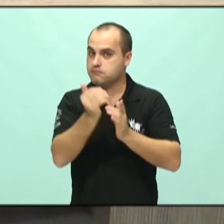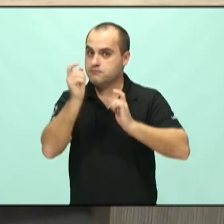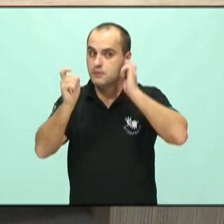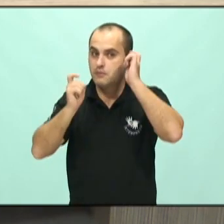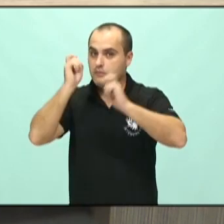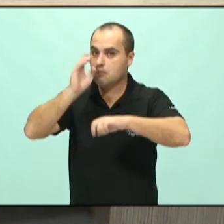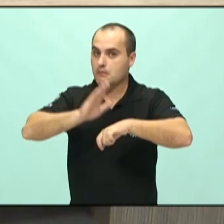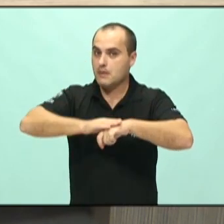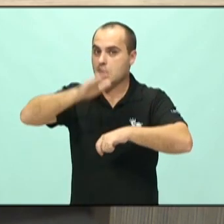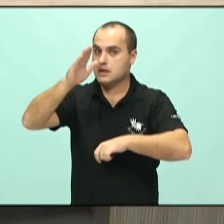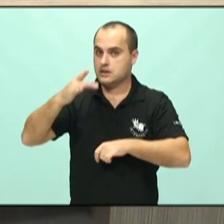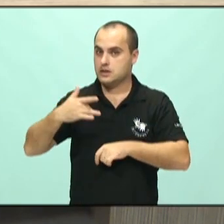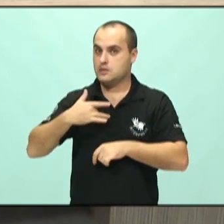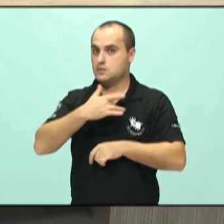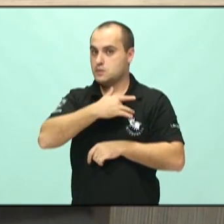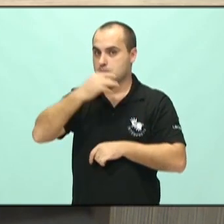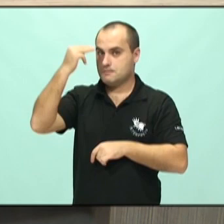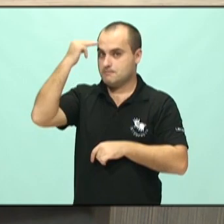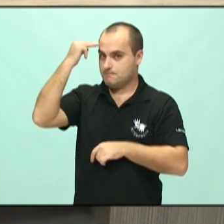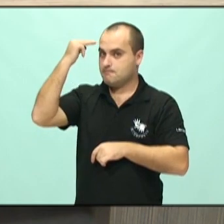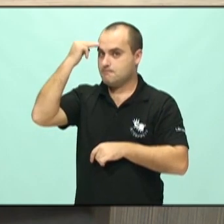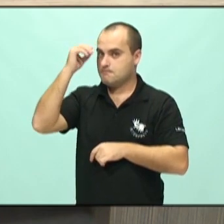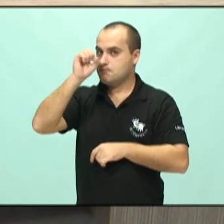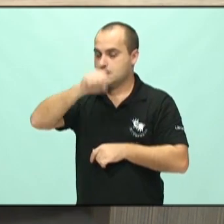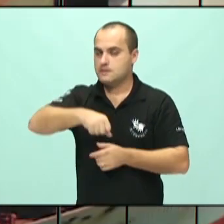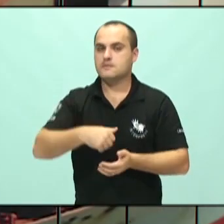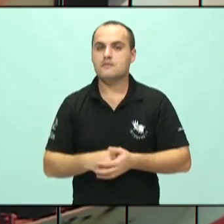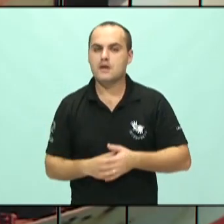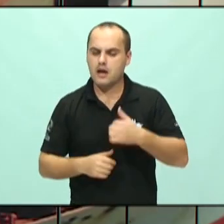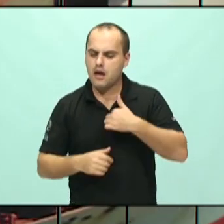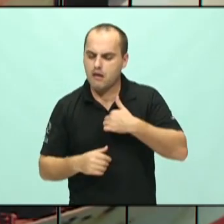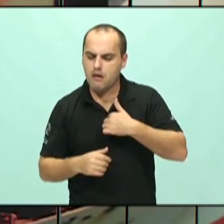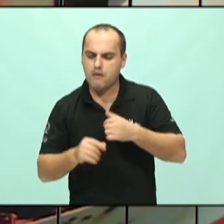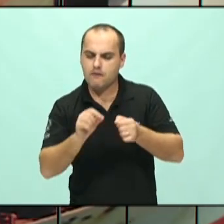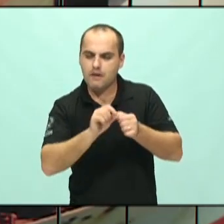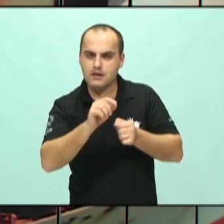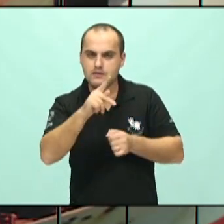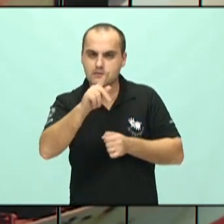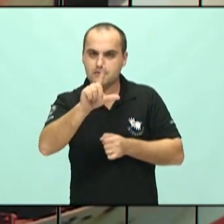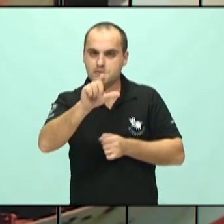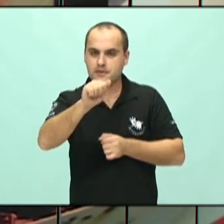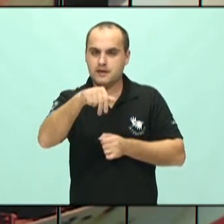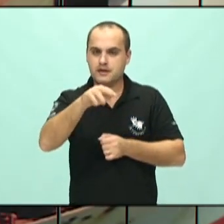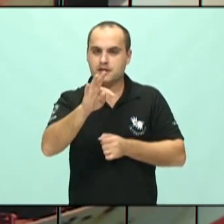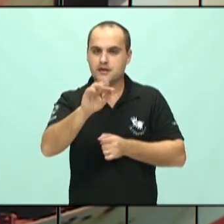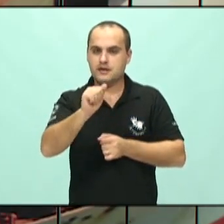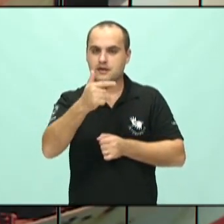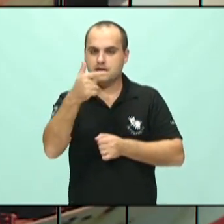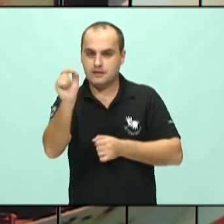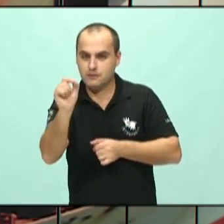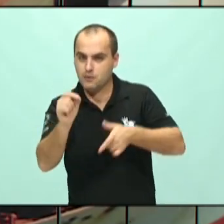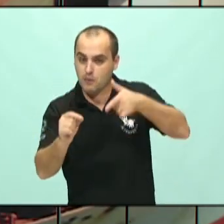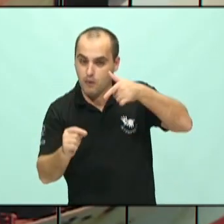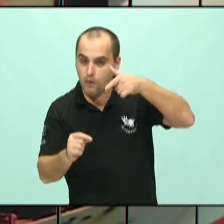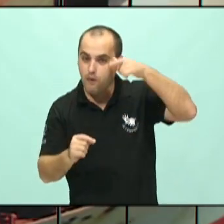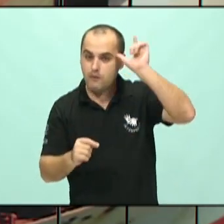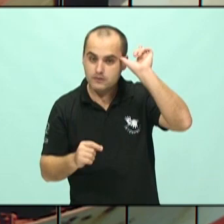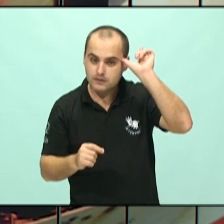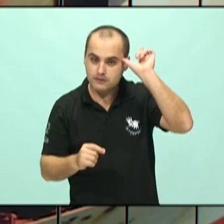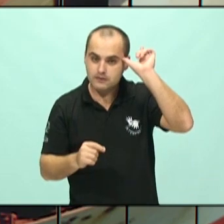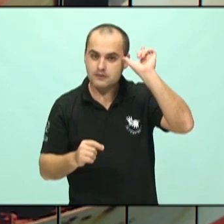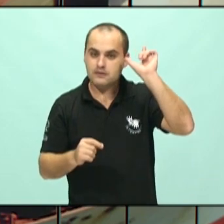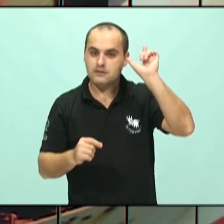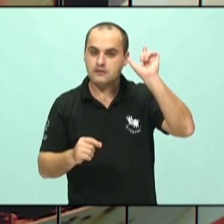buscado mais os hospitais. Eu estava fazendo plantão, eu faço plantão também em pronto atendimento e ontem eu fiz um plantão